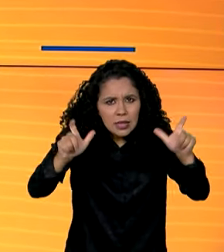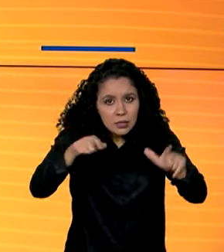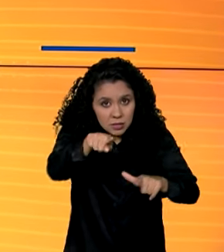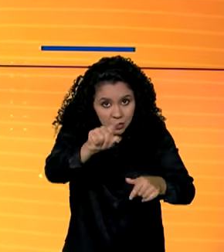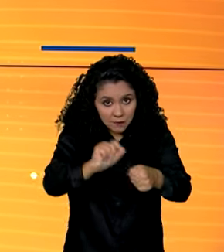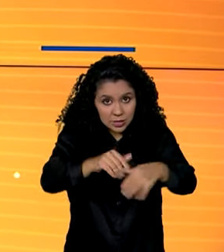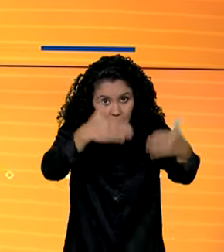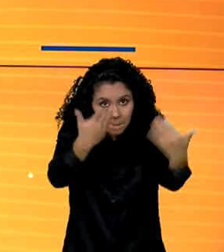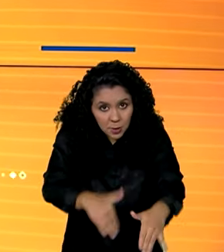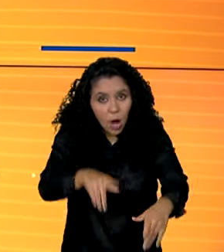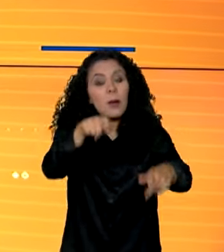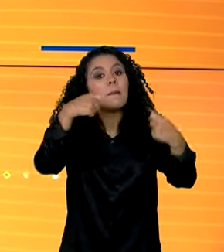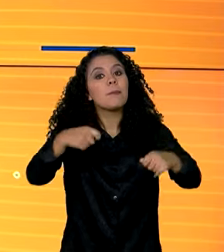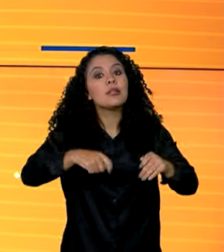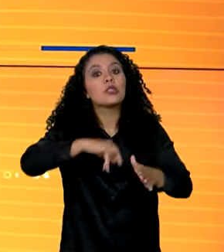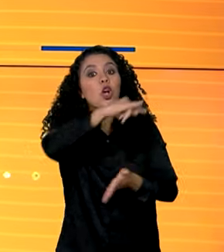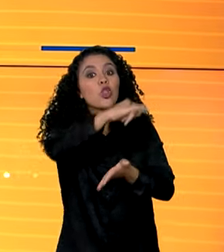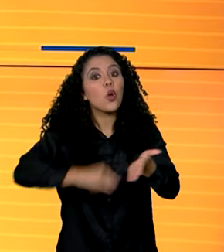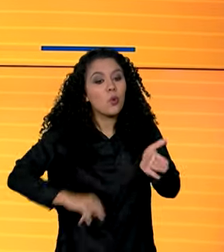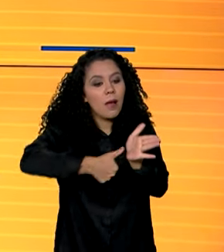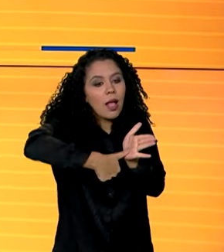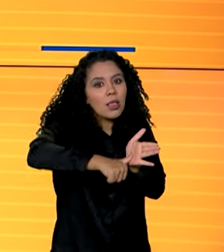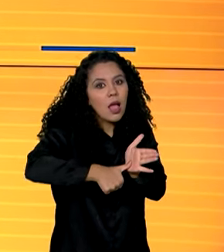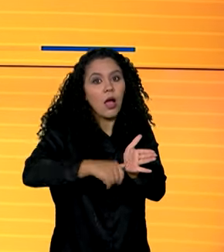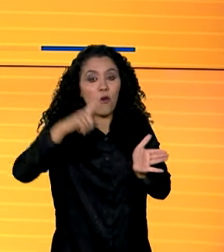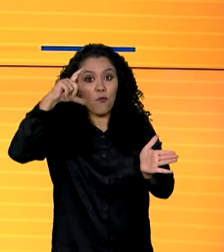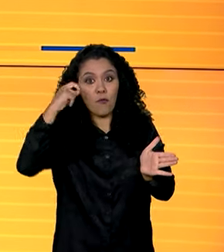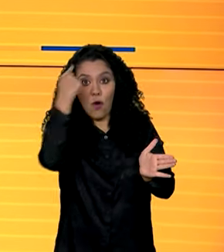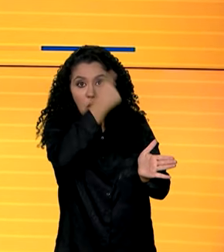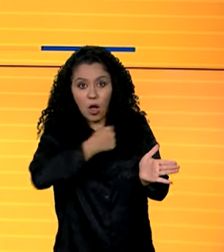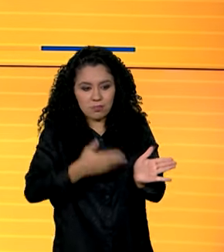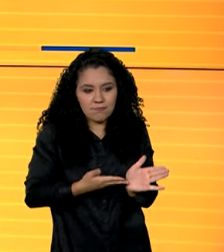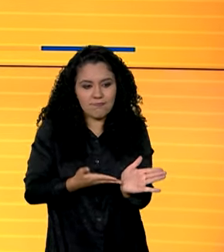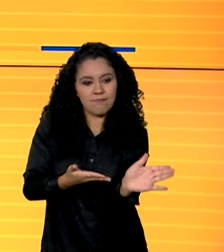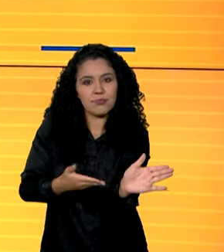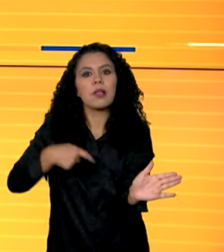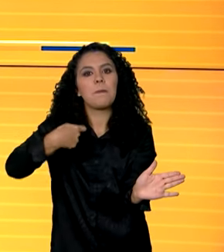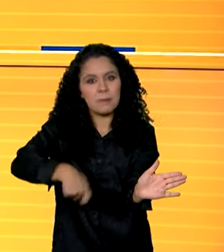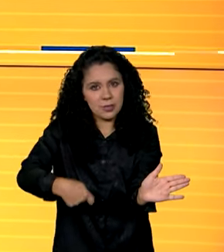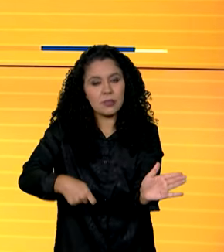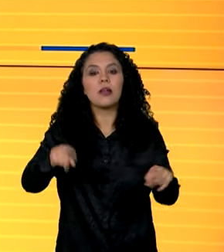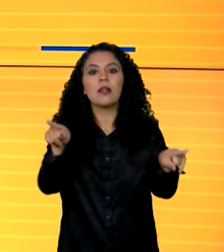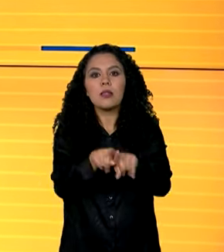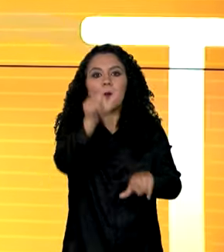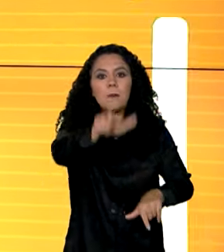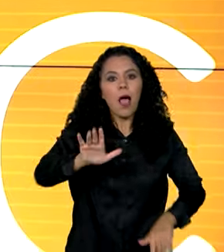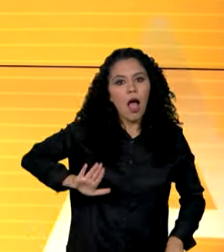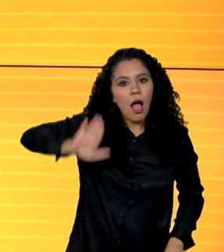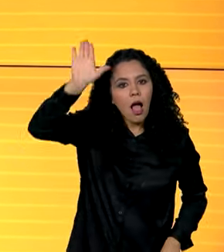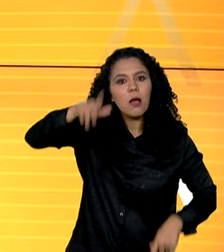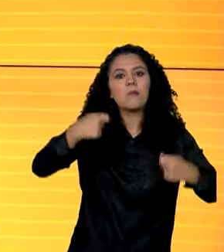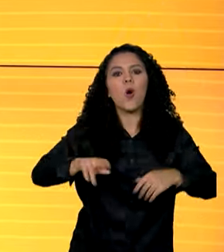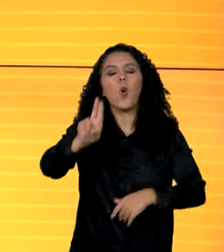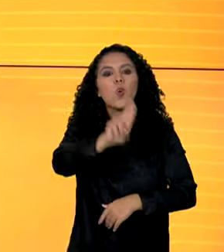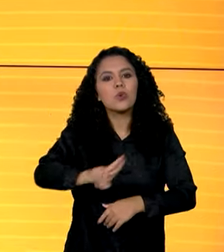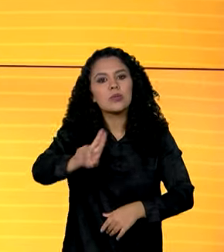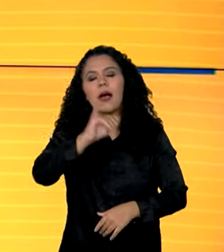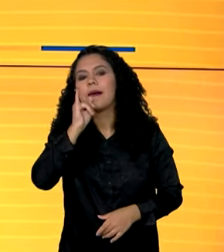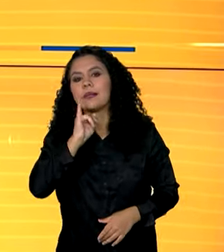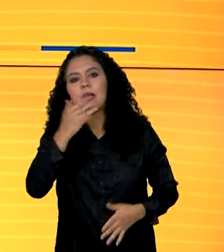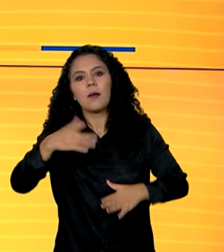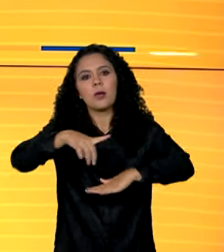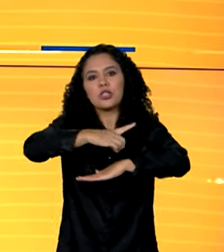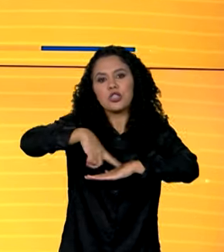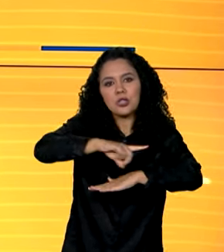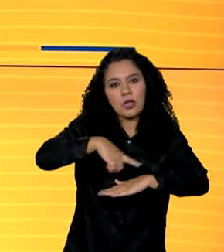a prova precisa apresentar um documento de identidade original com foto. Os candidatos poderão usar documentos digitais, como